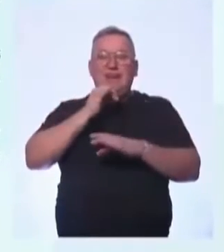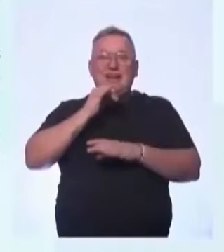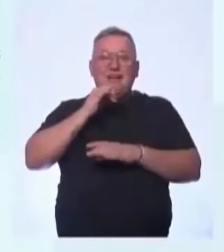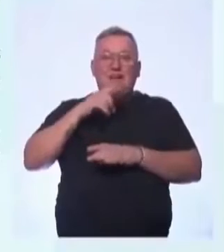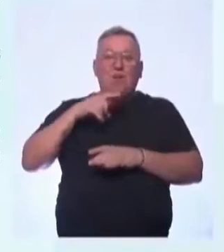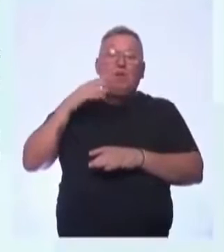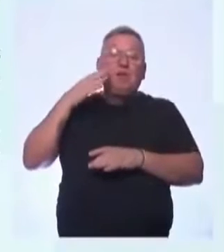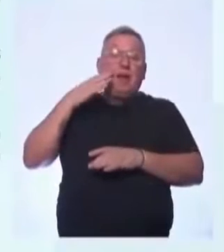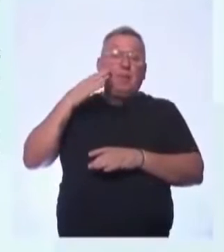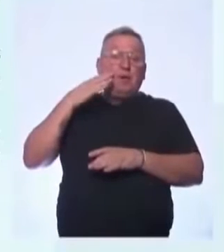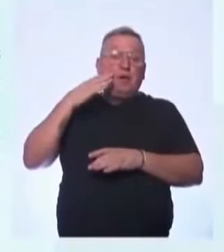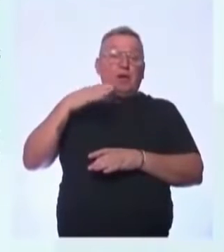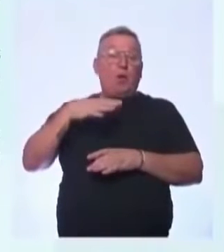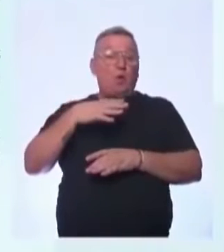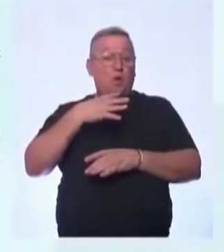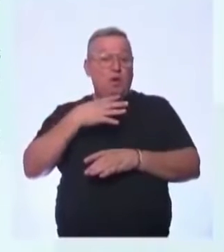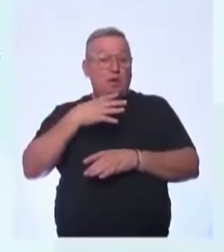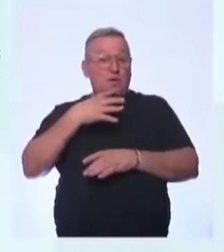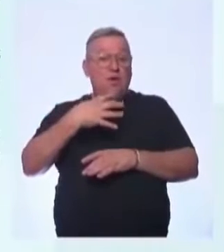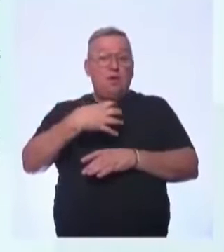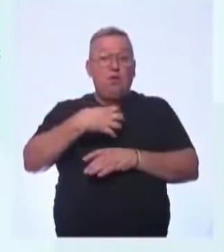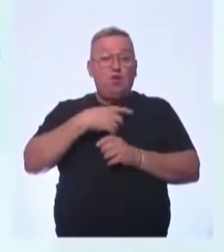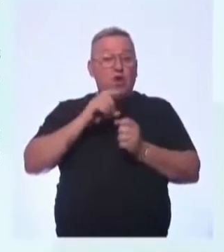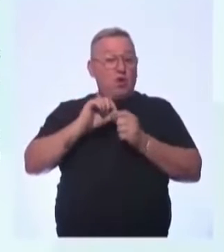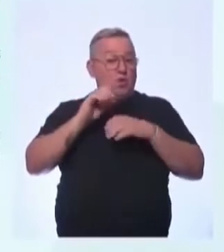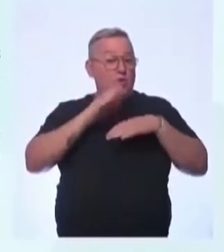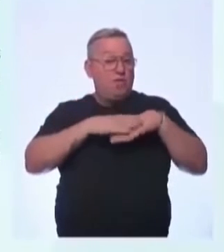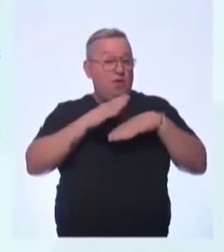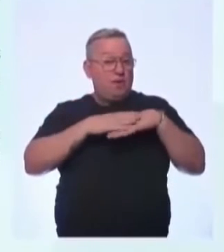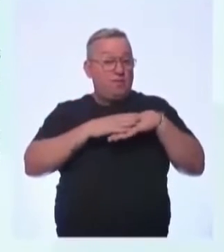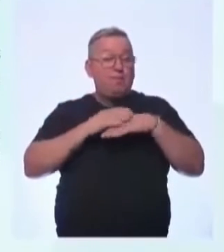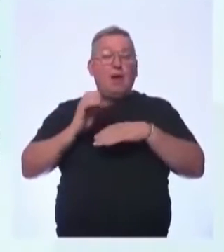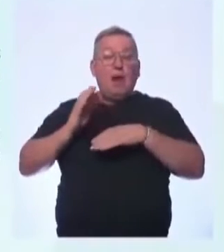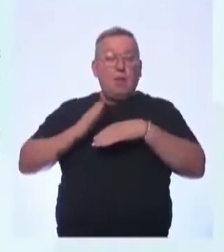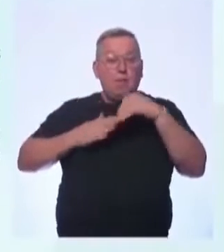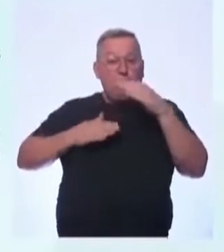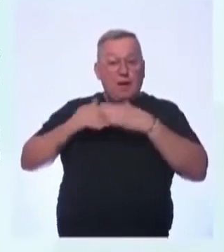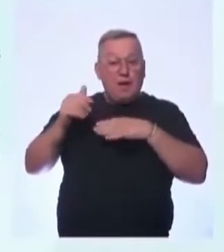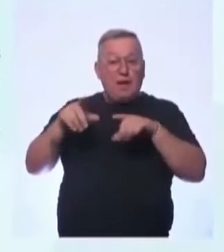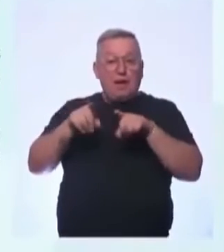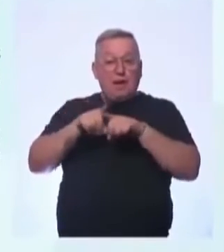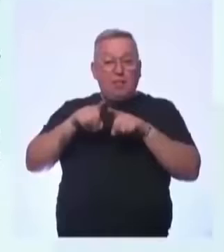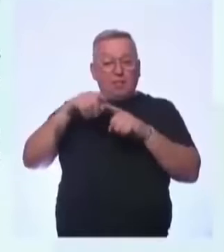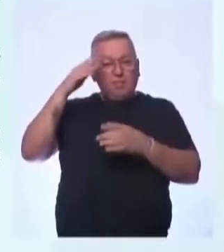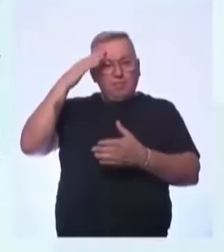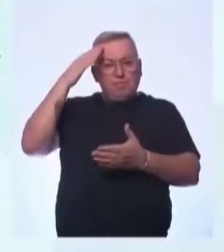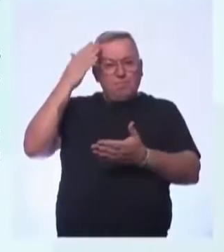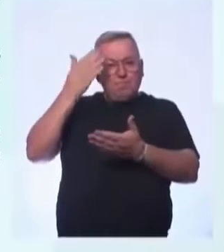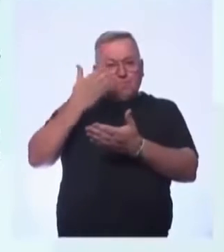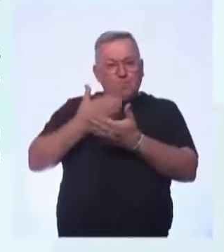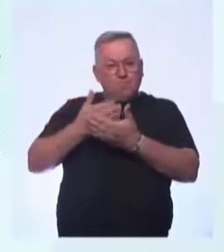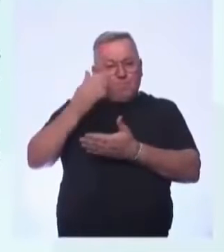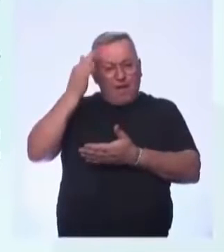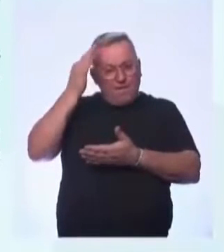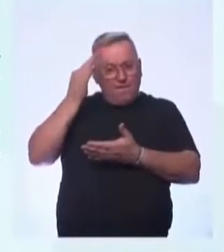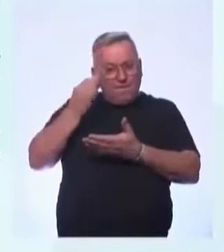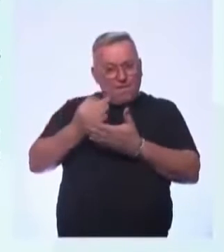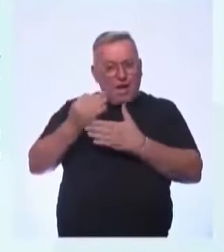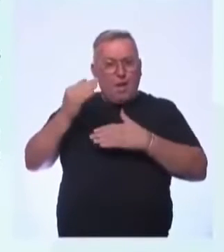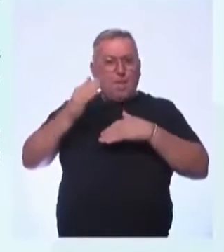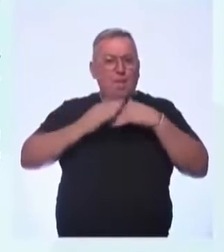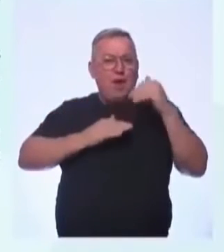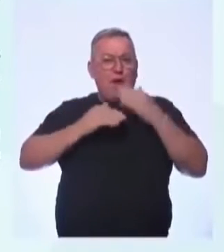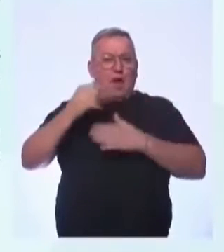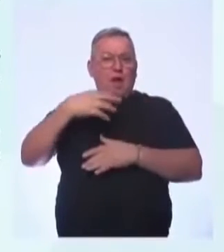saberes e aos modos de fazer, as habilidades, as crenças, as práticas, ao